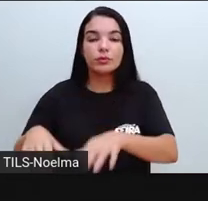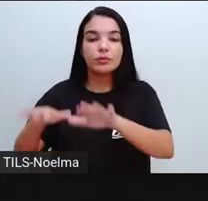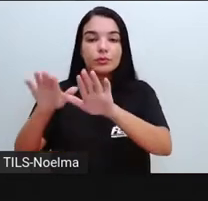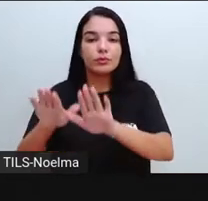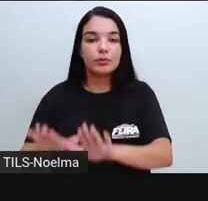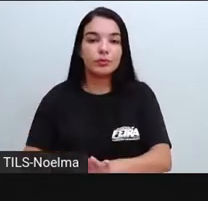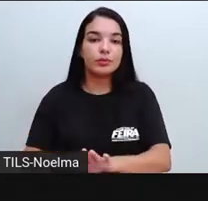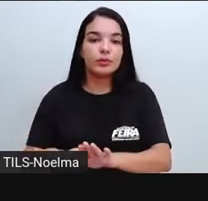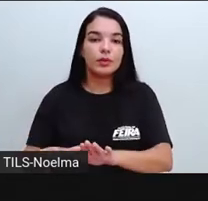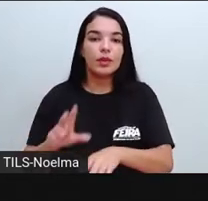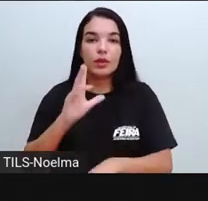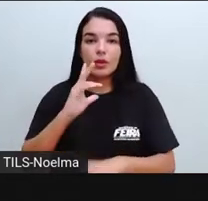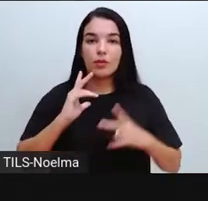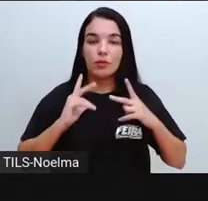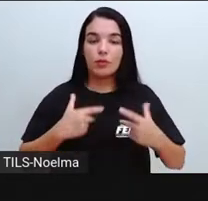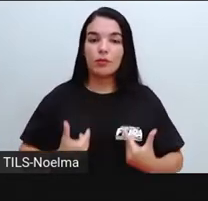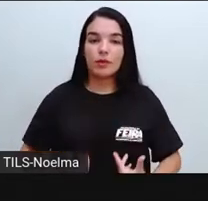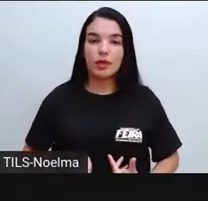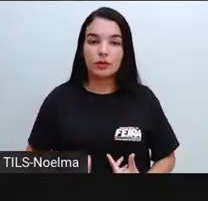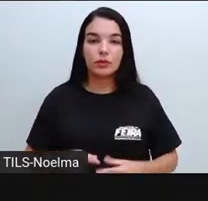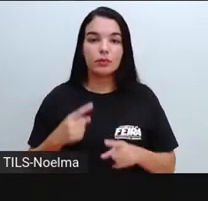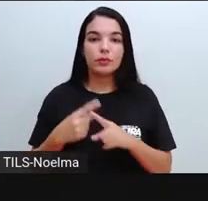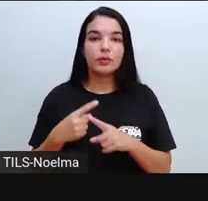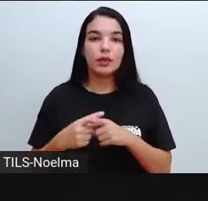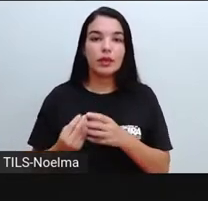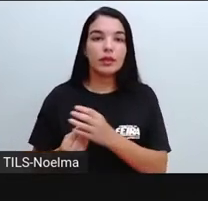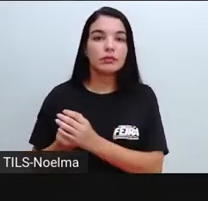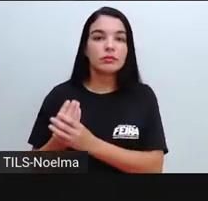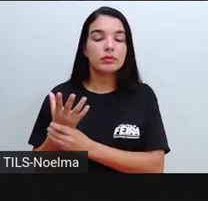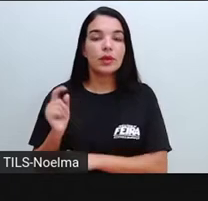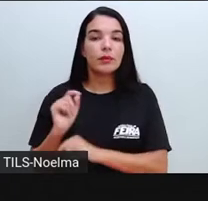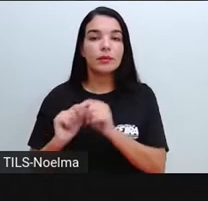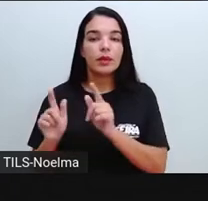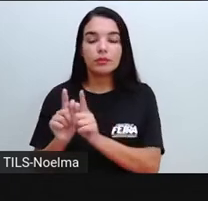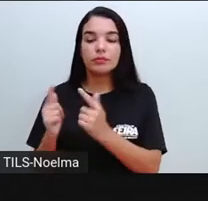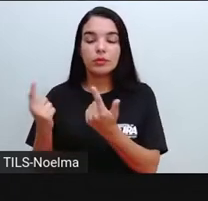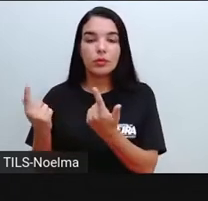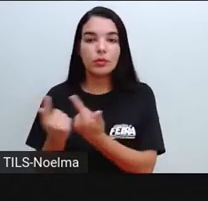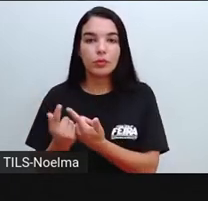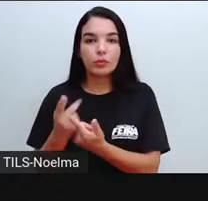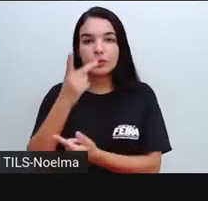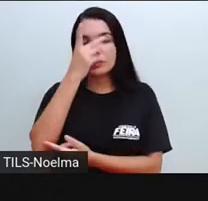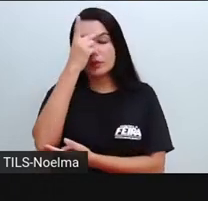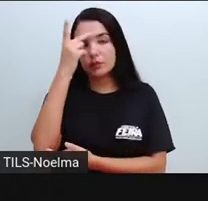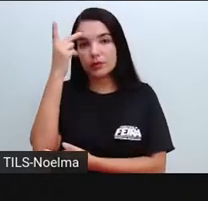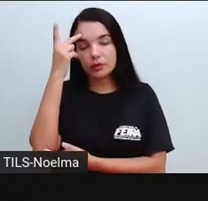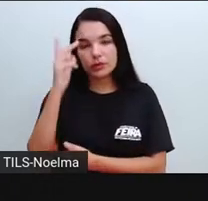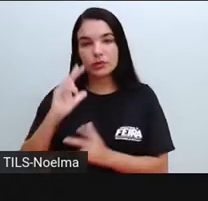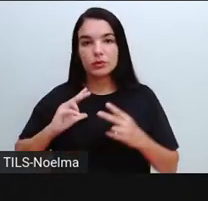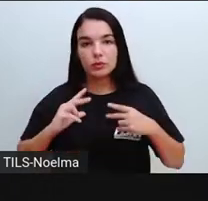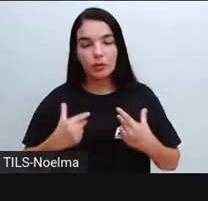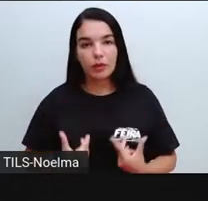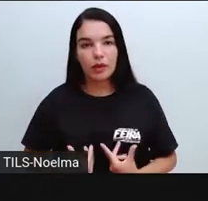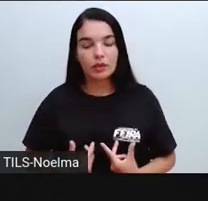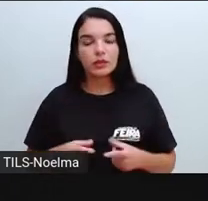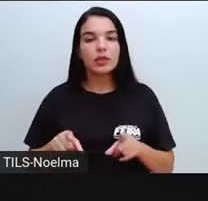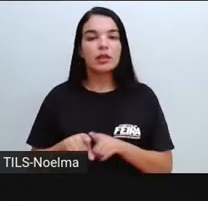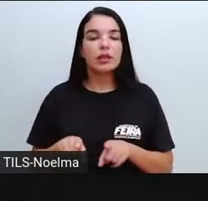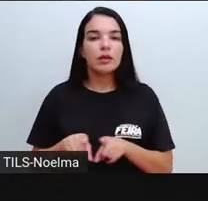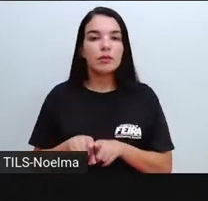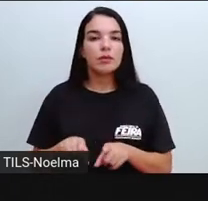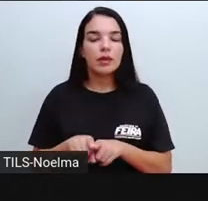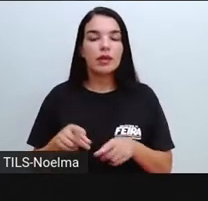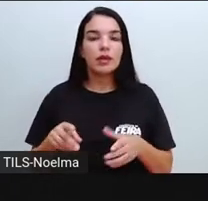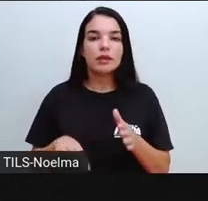ligada ao surgimento dos primeiros aglomerados humanos e às primeiras civilizações. Então a agricultura faz essa